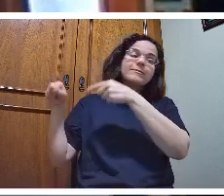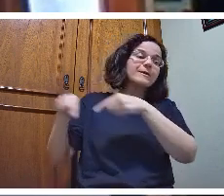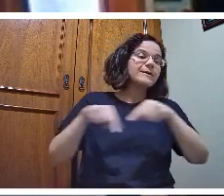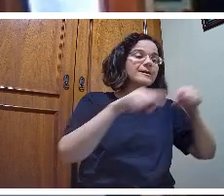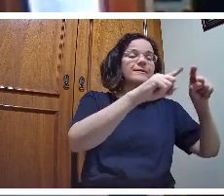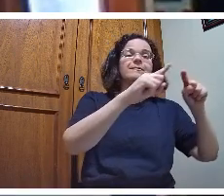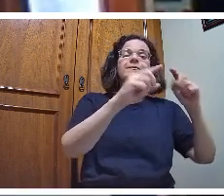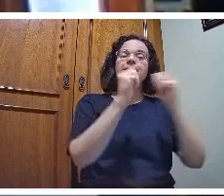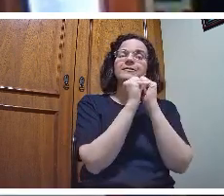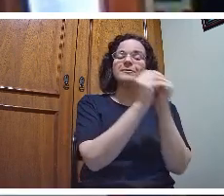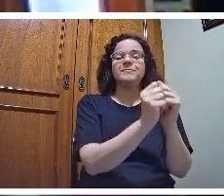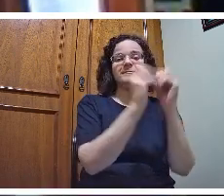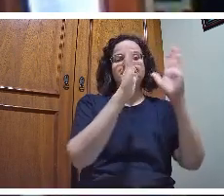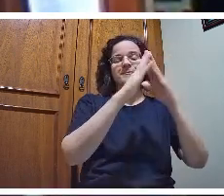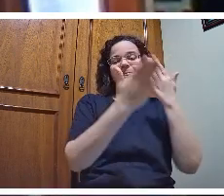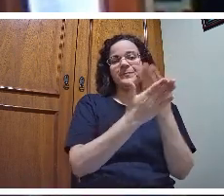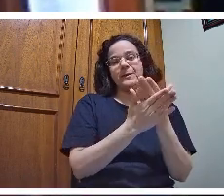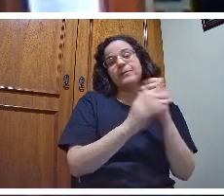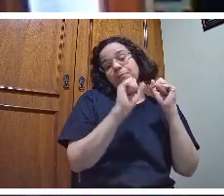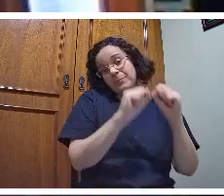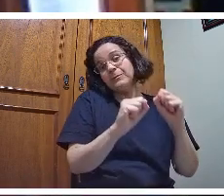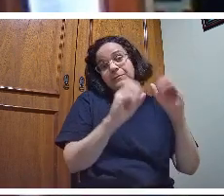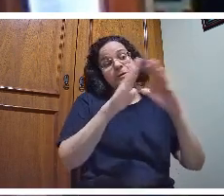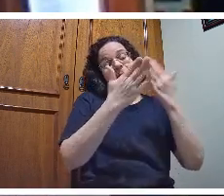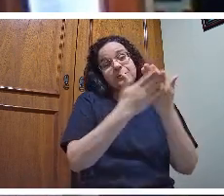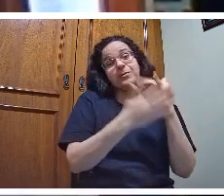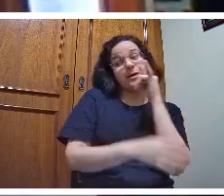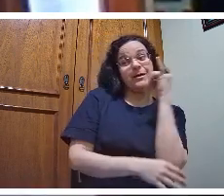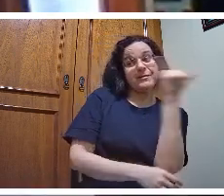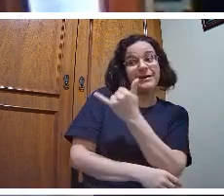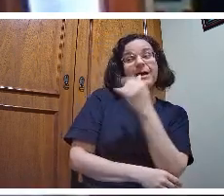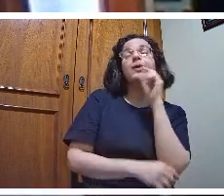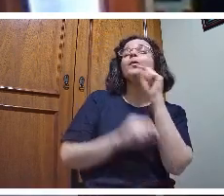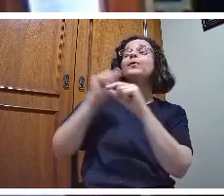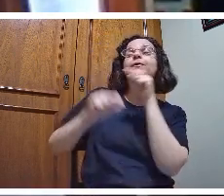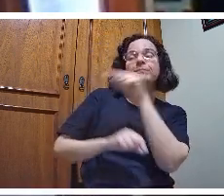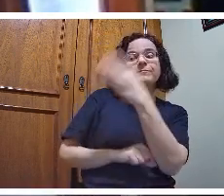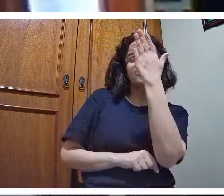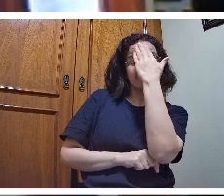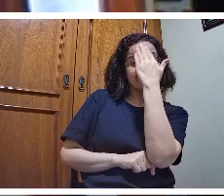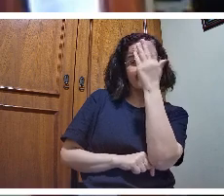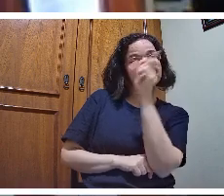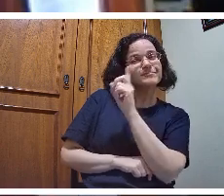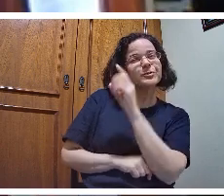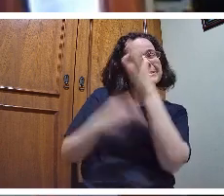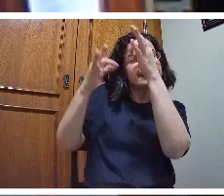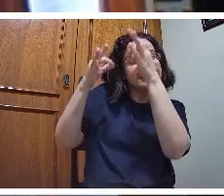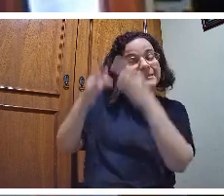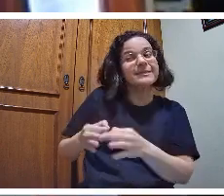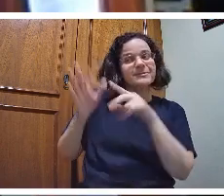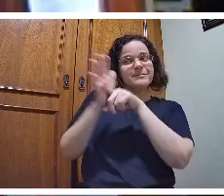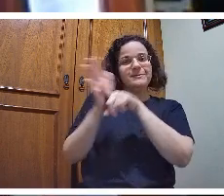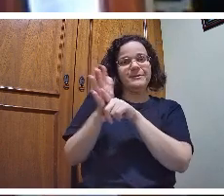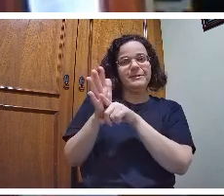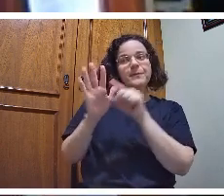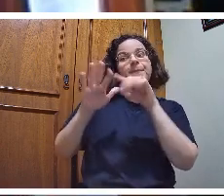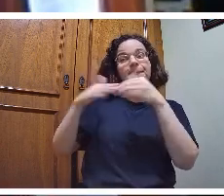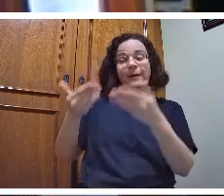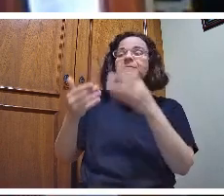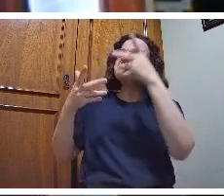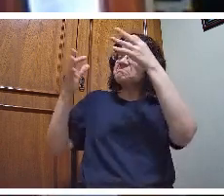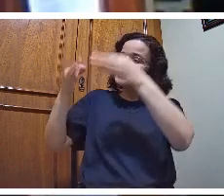diga aquilo que você sabe não é exatamente a ciência mas é este o caminho que cabe ao professor fazer com que